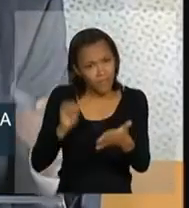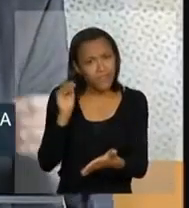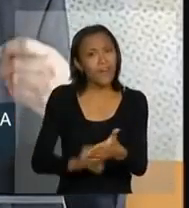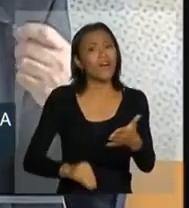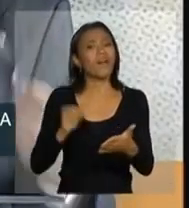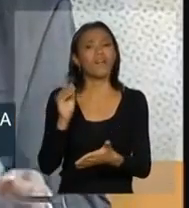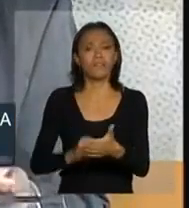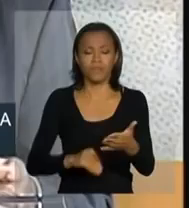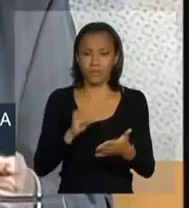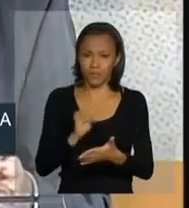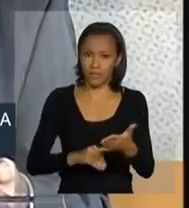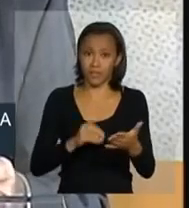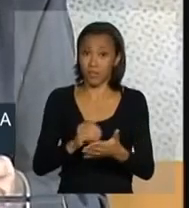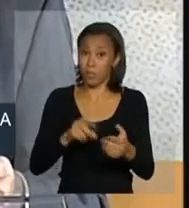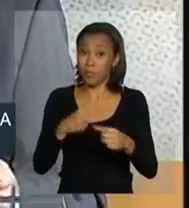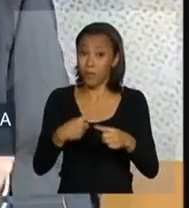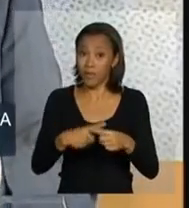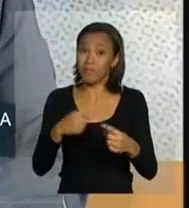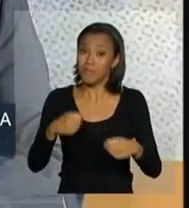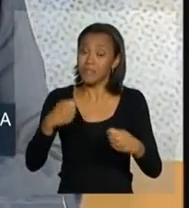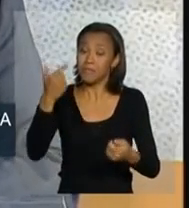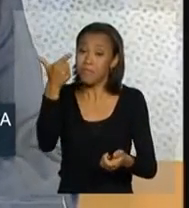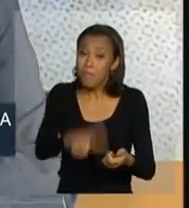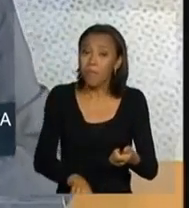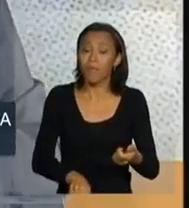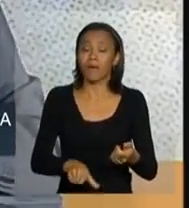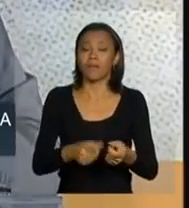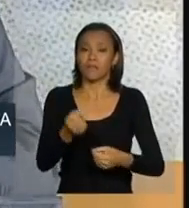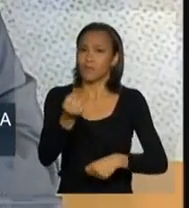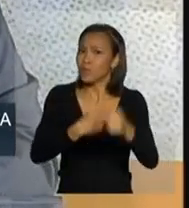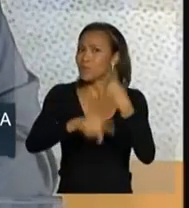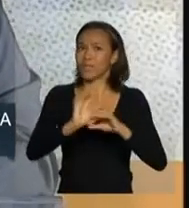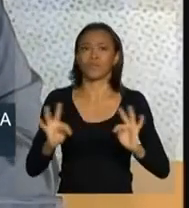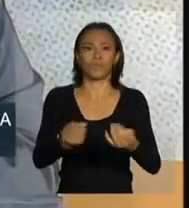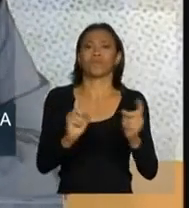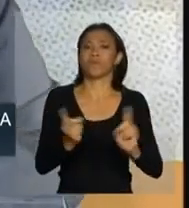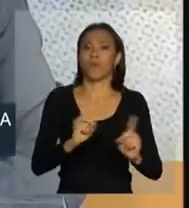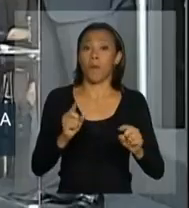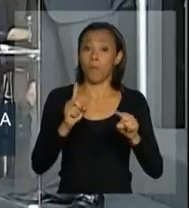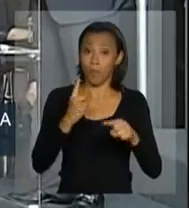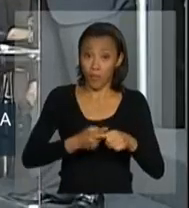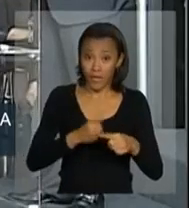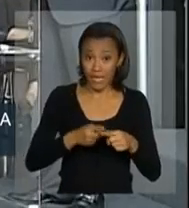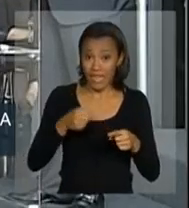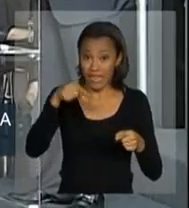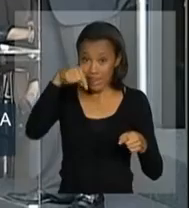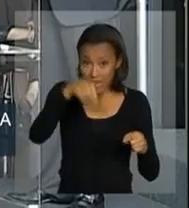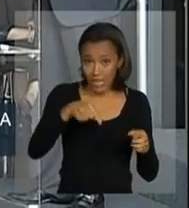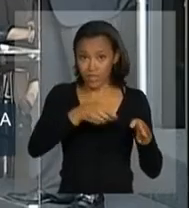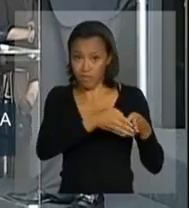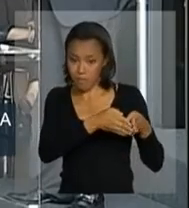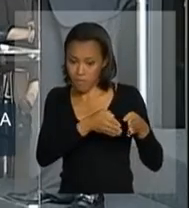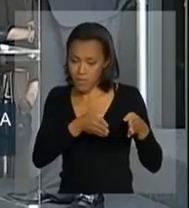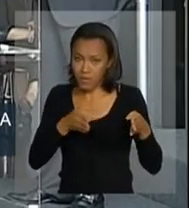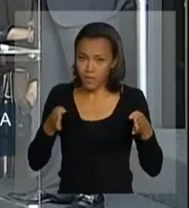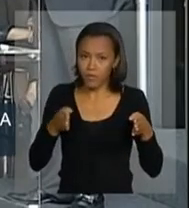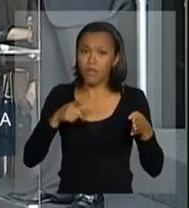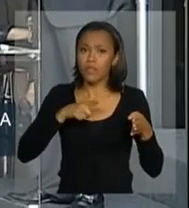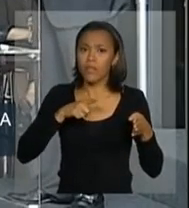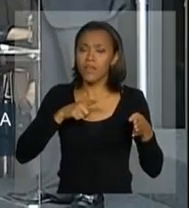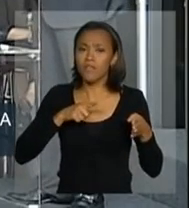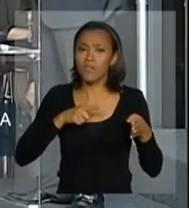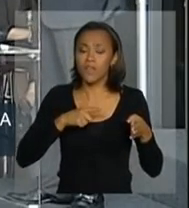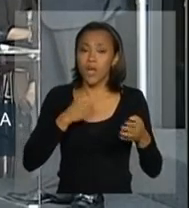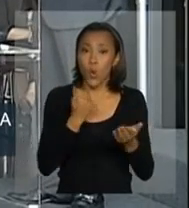sucesso total da operação como aconteceu. Por quê? Porque, neste período, houve um acréscimo de